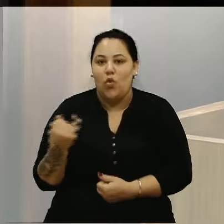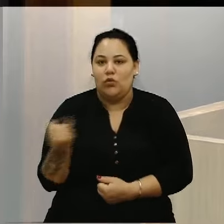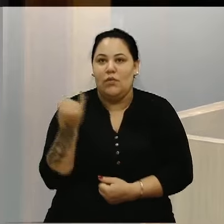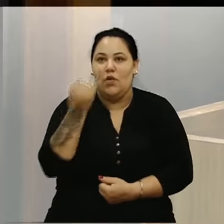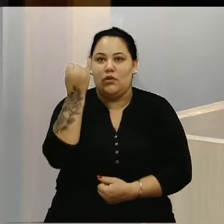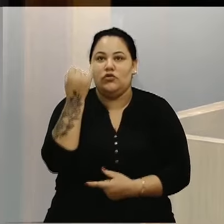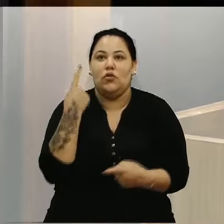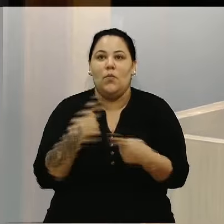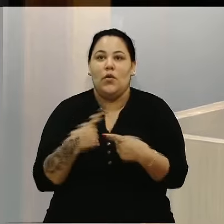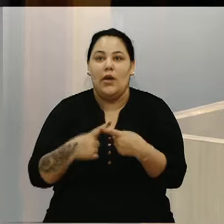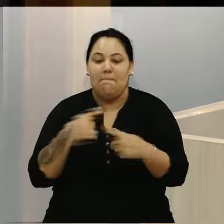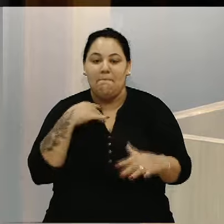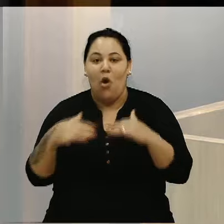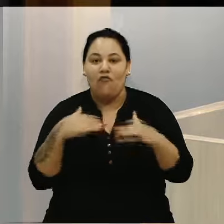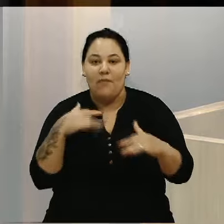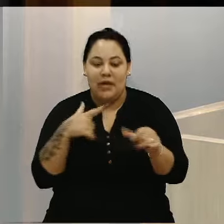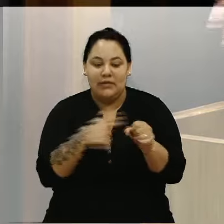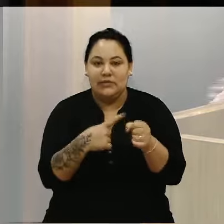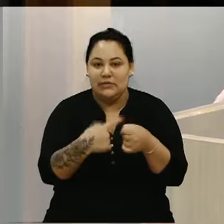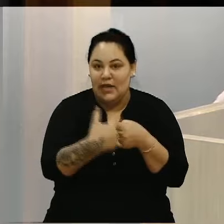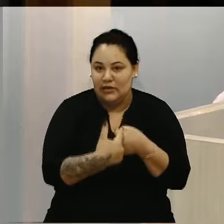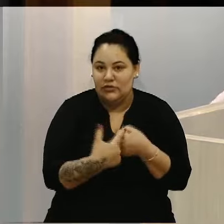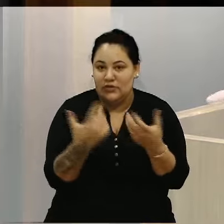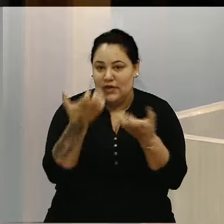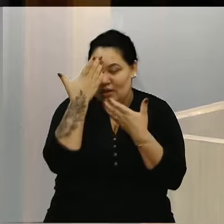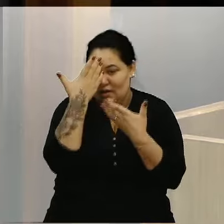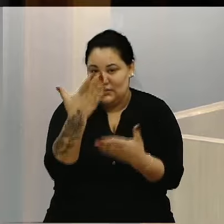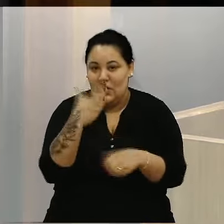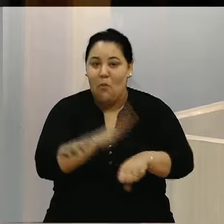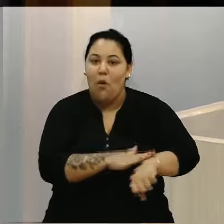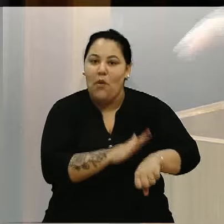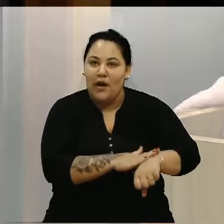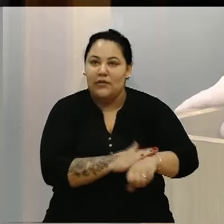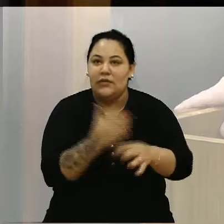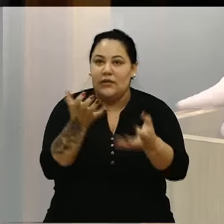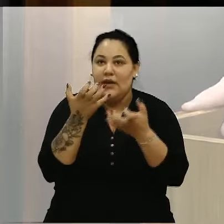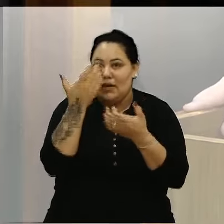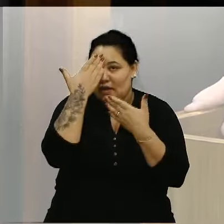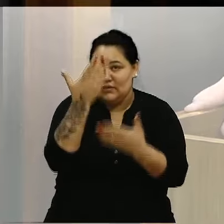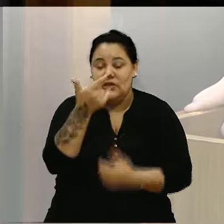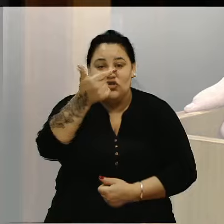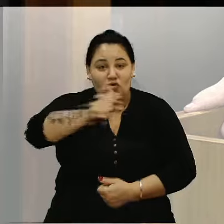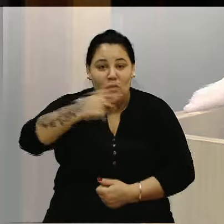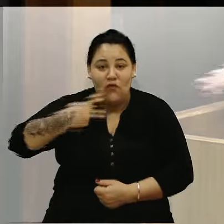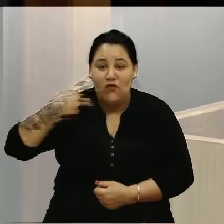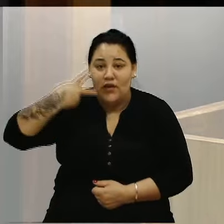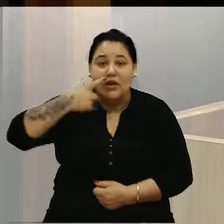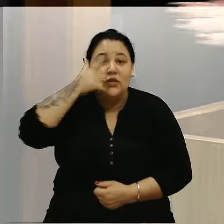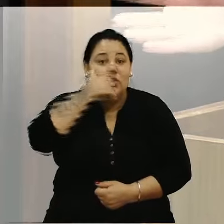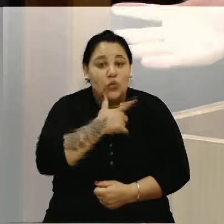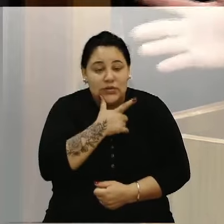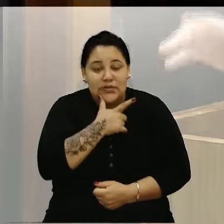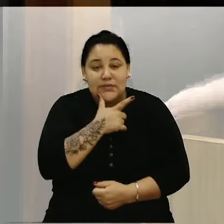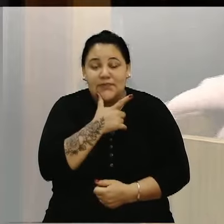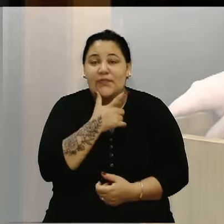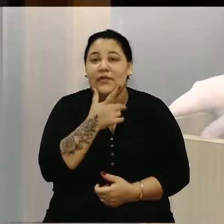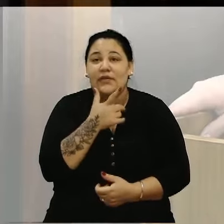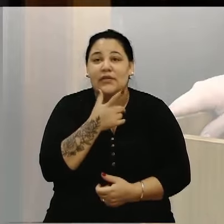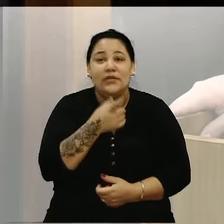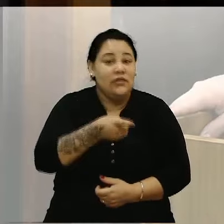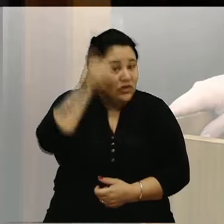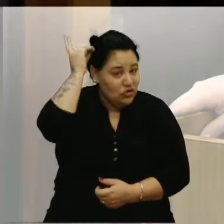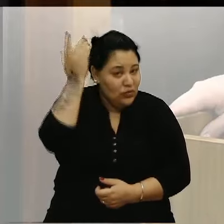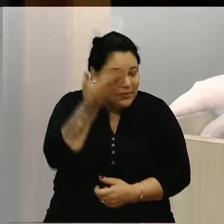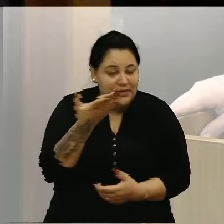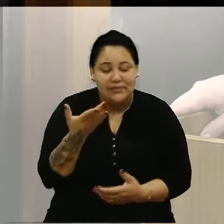movimenta a cidade Quero agradecer o momento Quero agradecer novamente Ao vereador Lucas Quero agradecer A atenção de